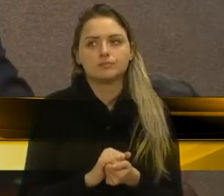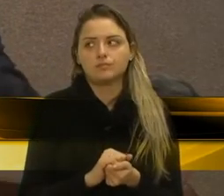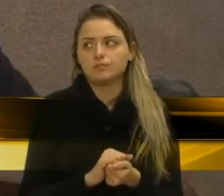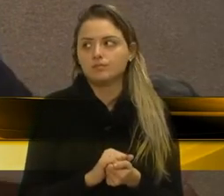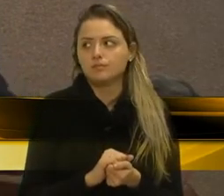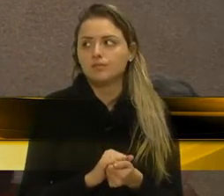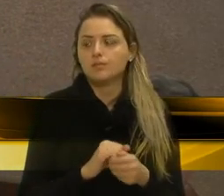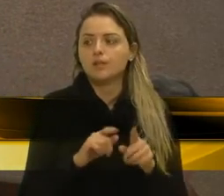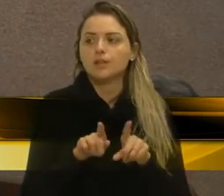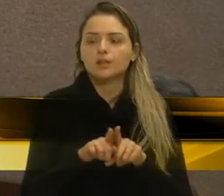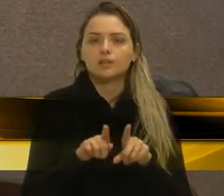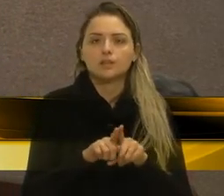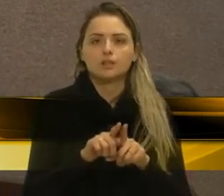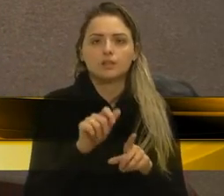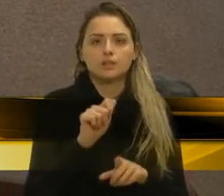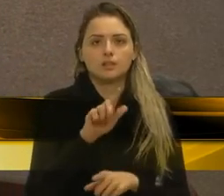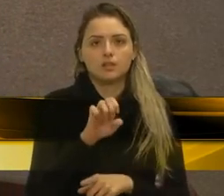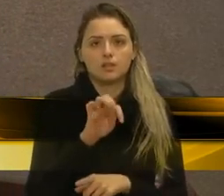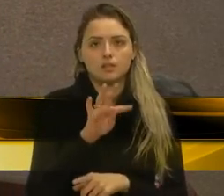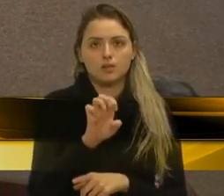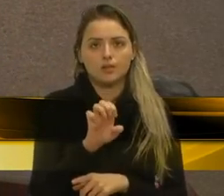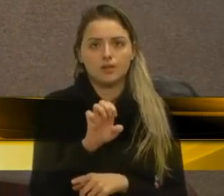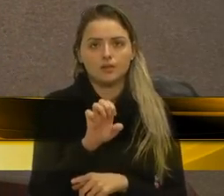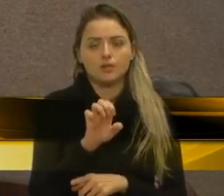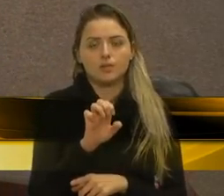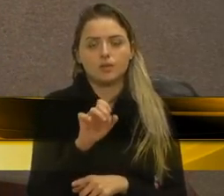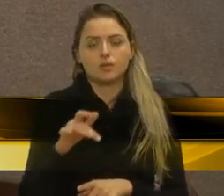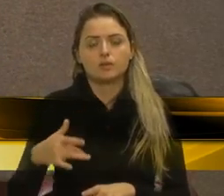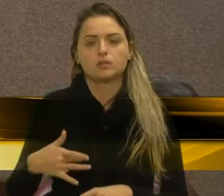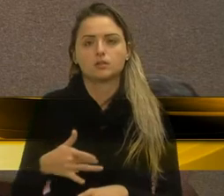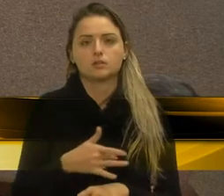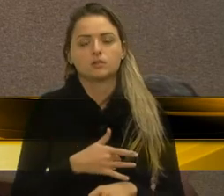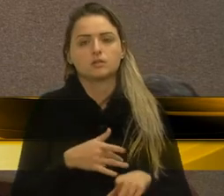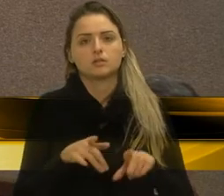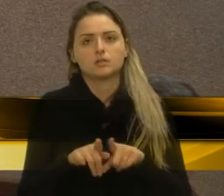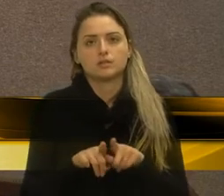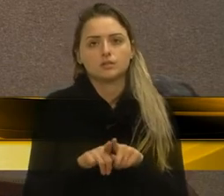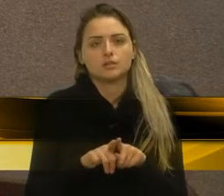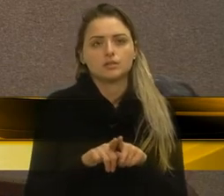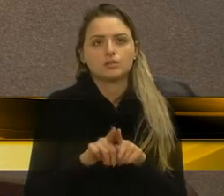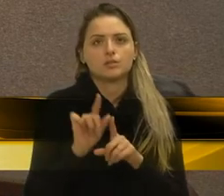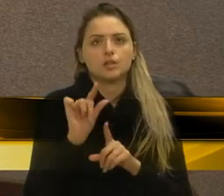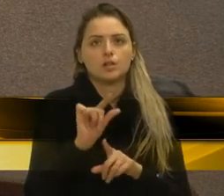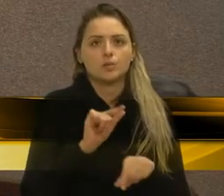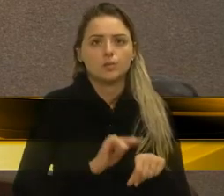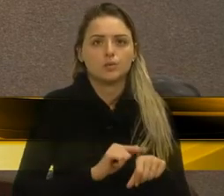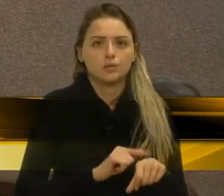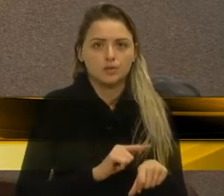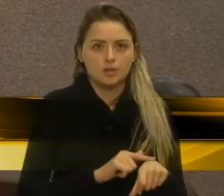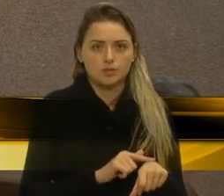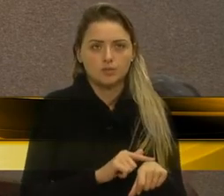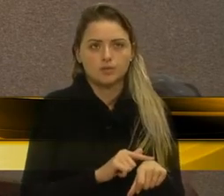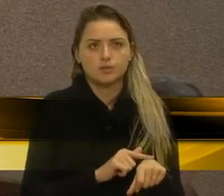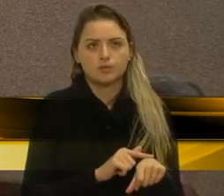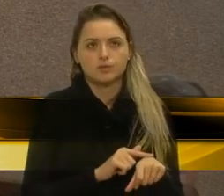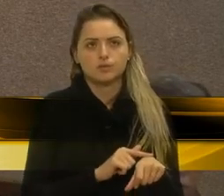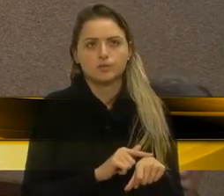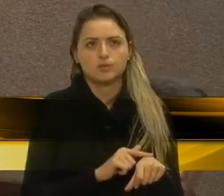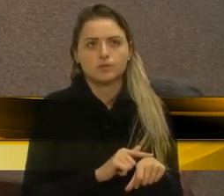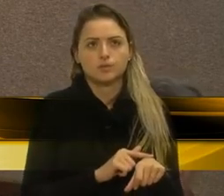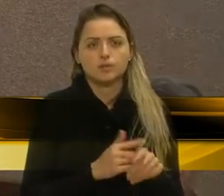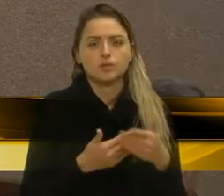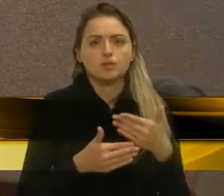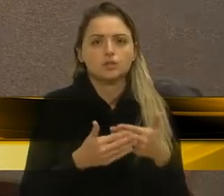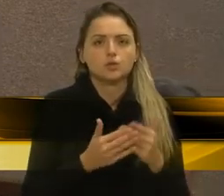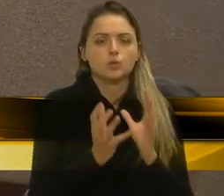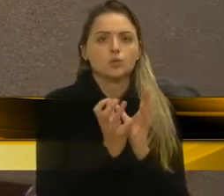os agentes da saúde, nós precisamos, que a gente vai ter uma reunião agora há pouco, pouco tempo, nós estamos reunindo uma reunião com nossos agentes